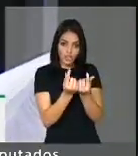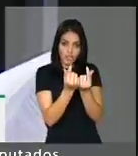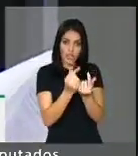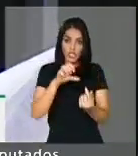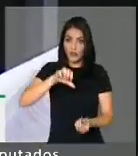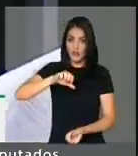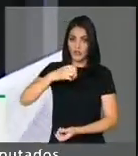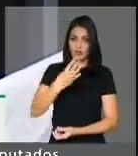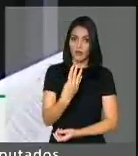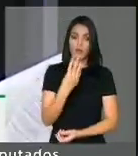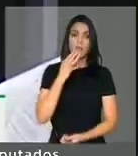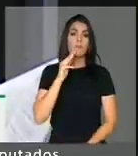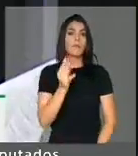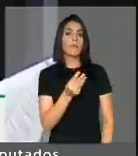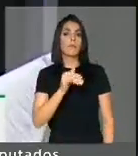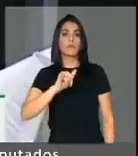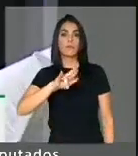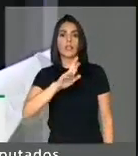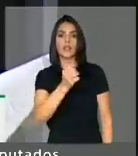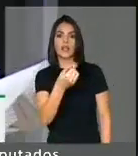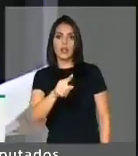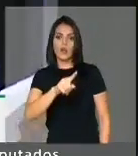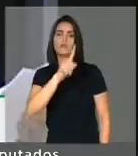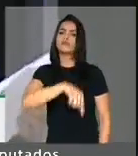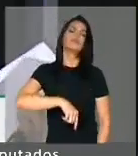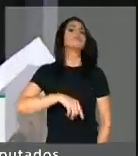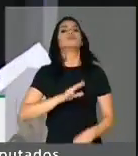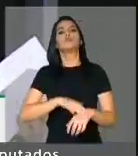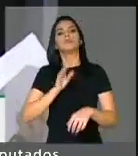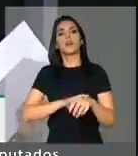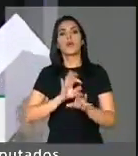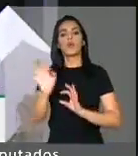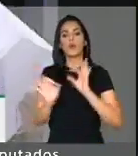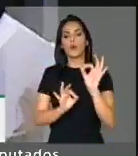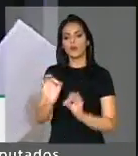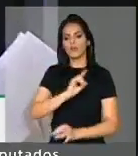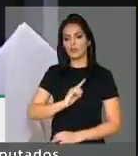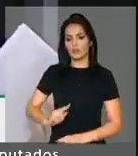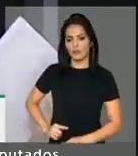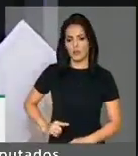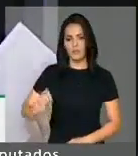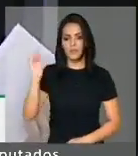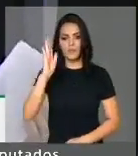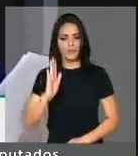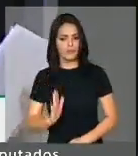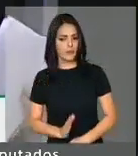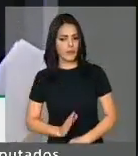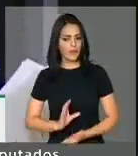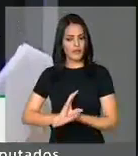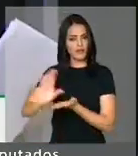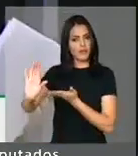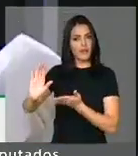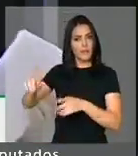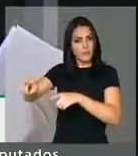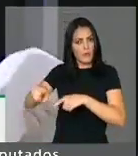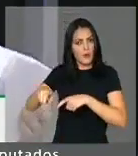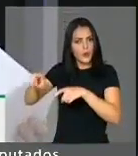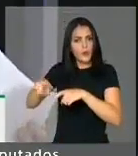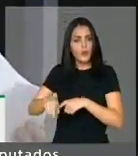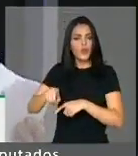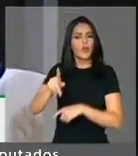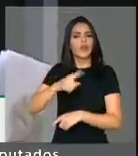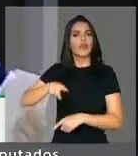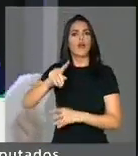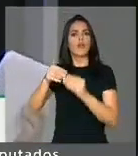viabilizar aquilo que estiver ao alcance do governo federal, para que o produtor rural do meu Estado não arque com esse